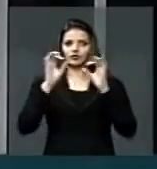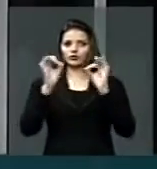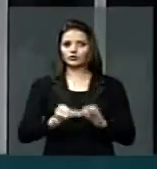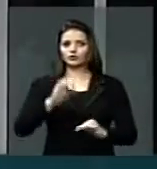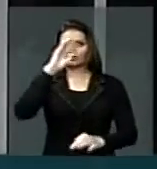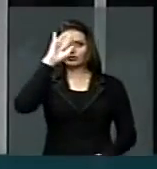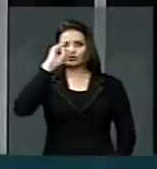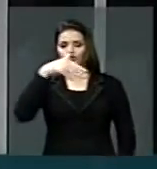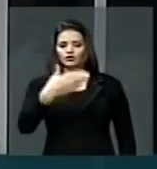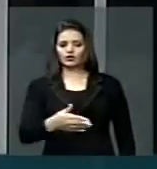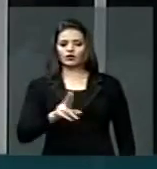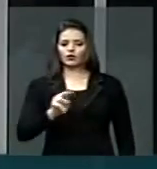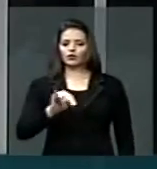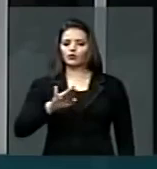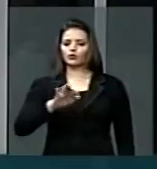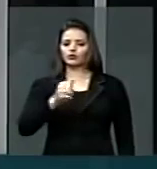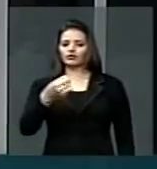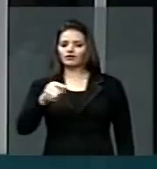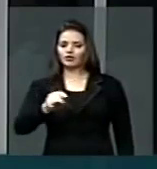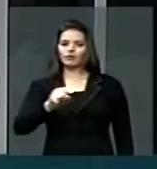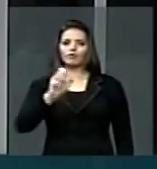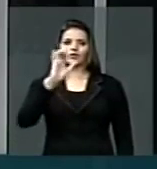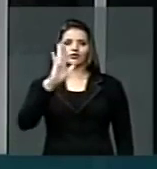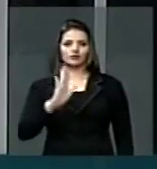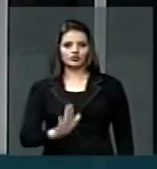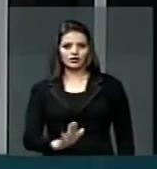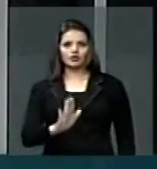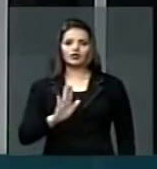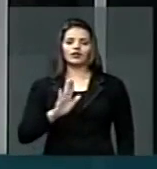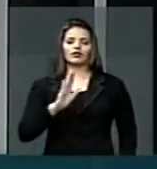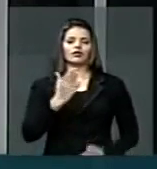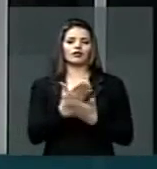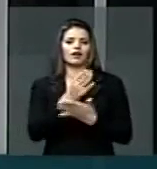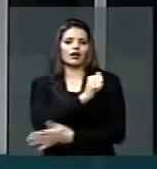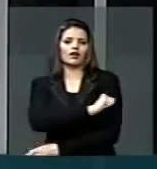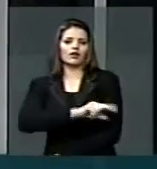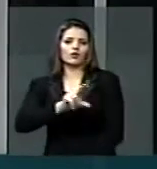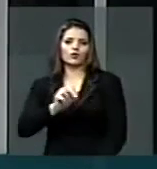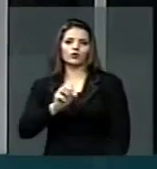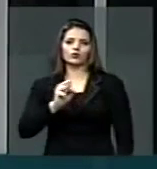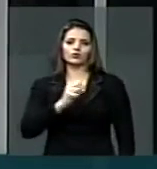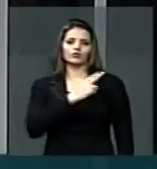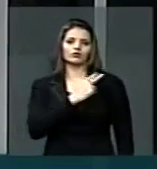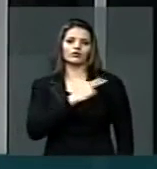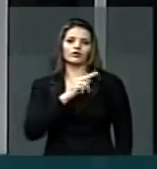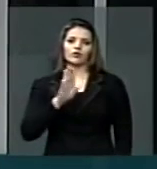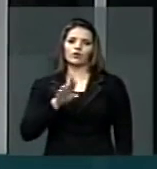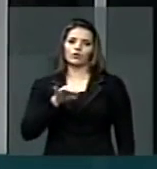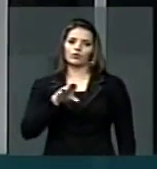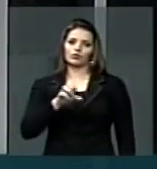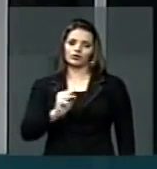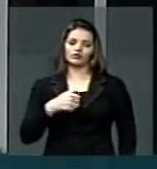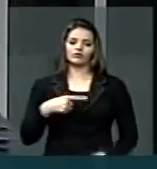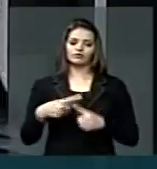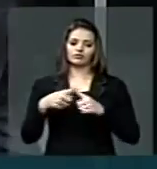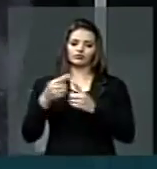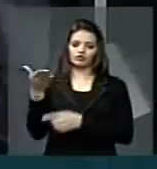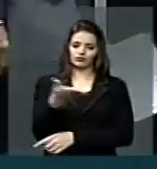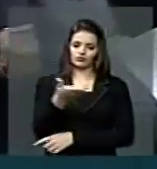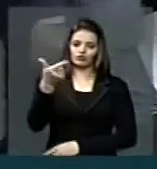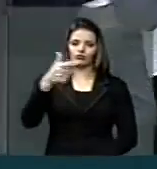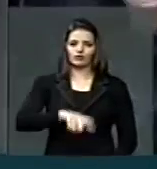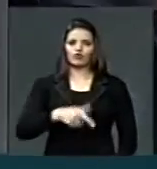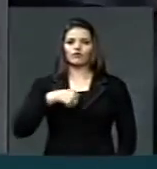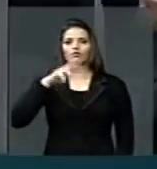homenagem à União Brasileira dos Estudantes Secundaristas UBIS. Mais uma vez, esta casa acolhe os estudantes para congratular com a história